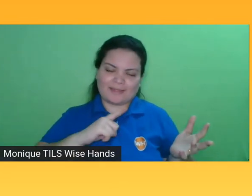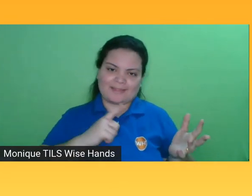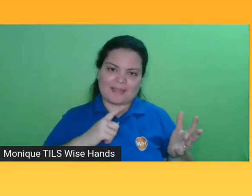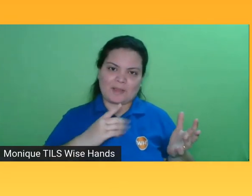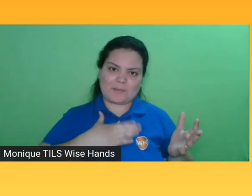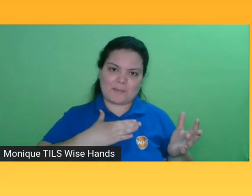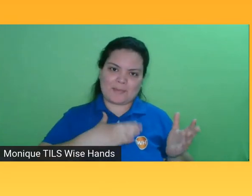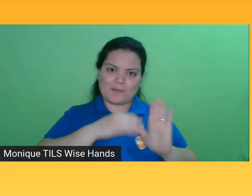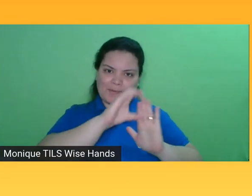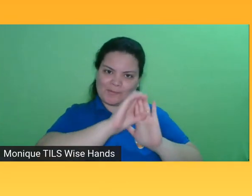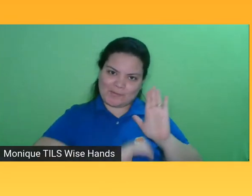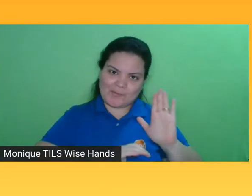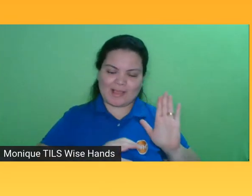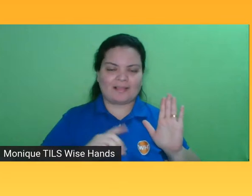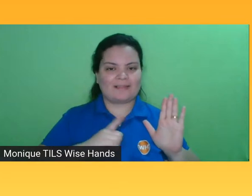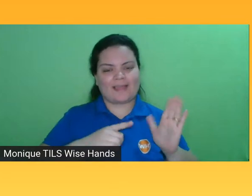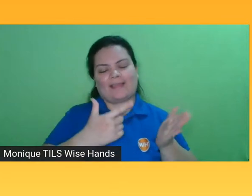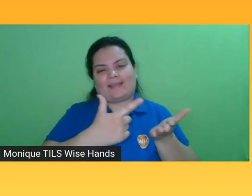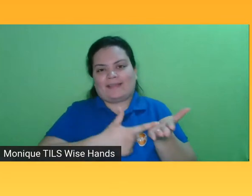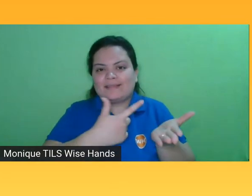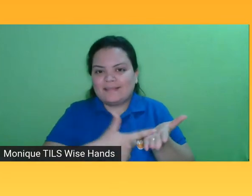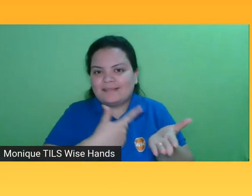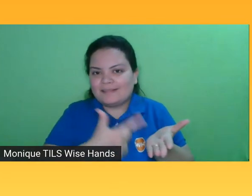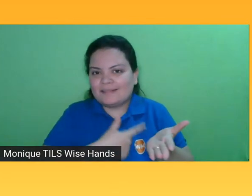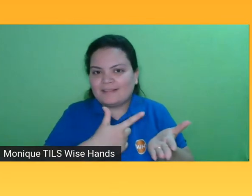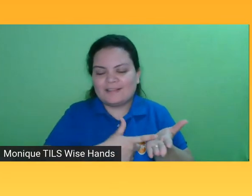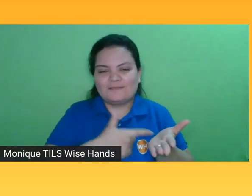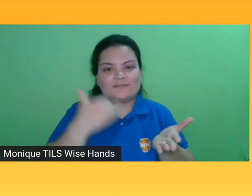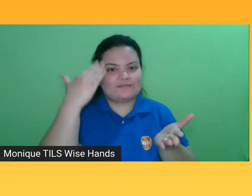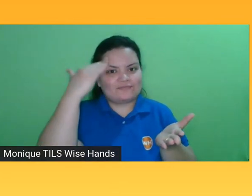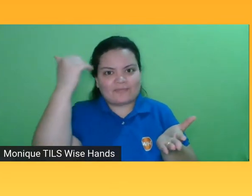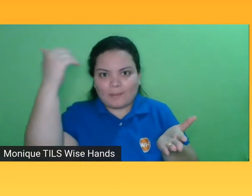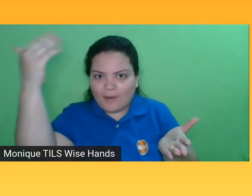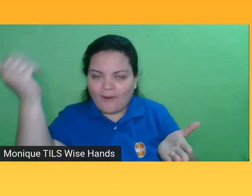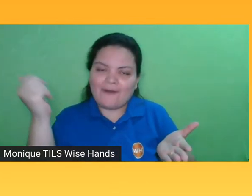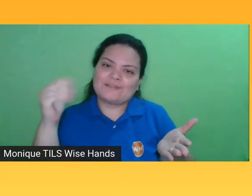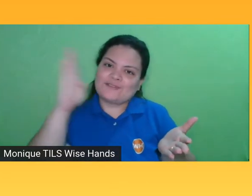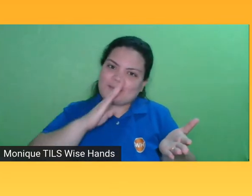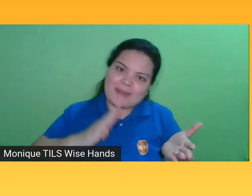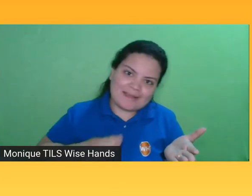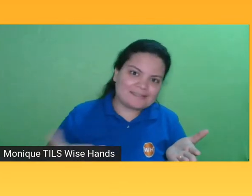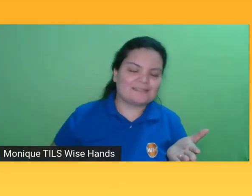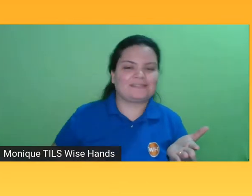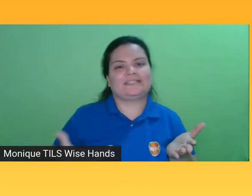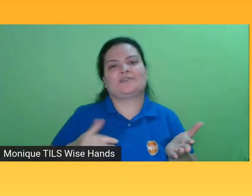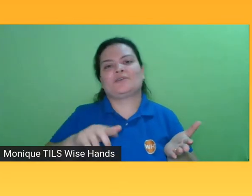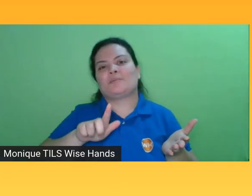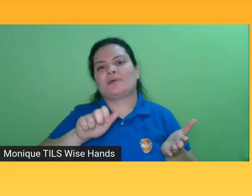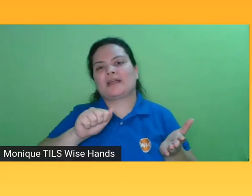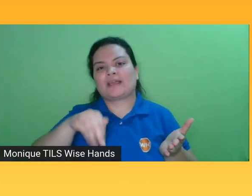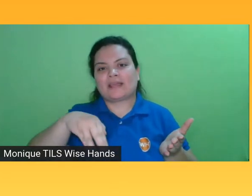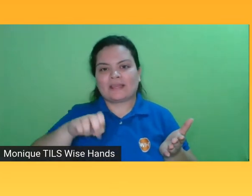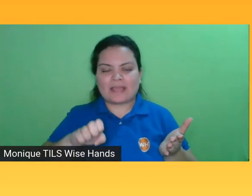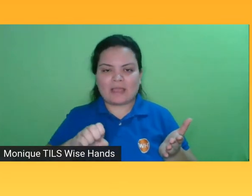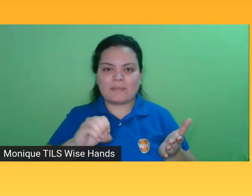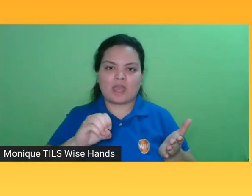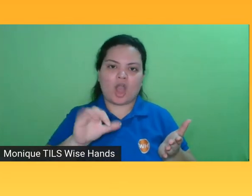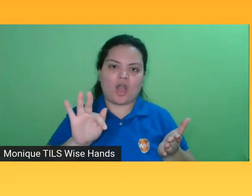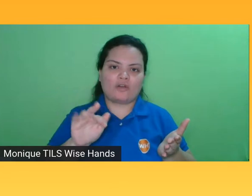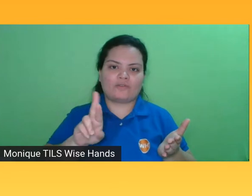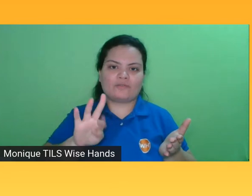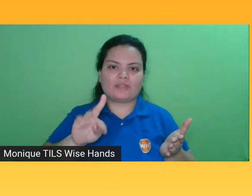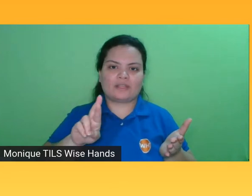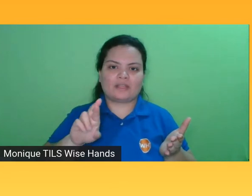livros mais famosos para o Brasil, como o Game of Thrones, como os livros de George Martin,